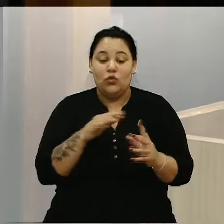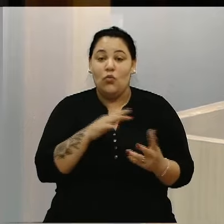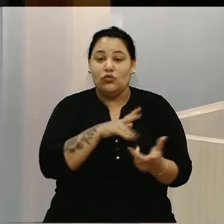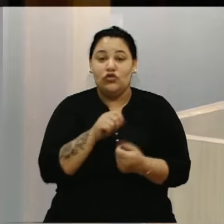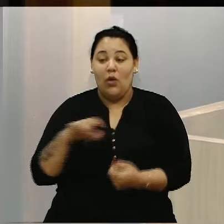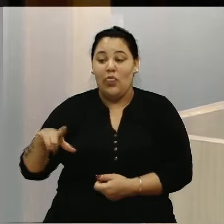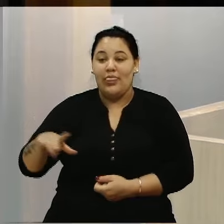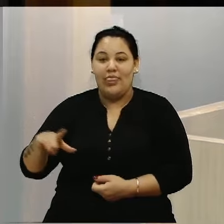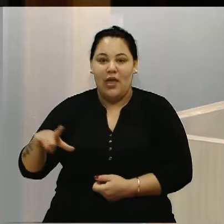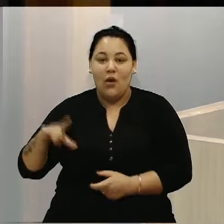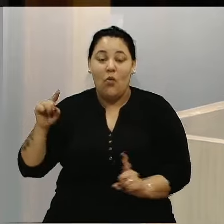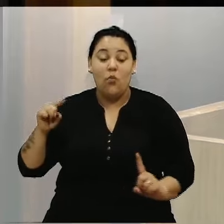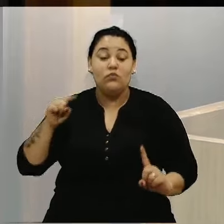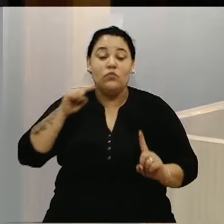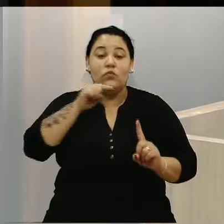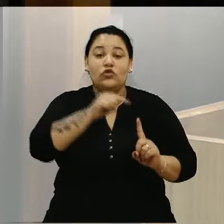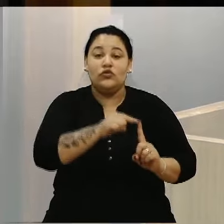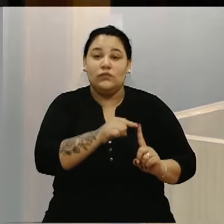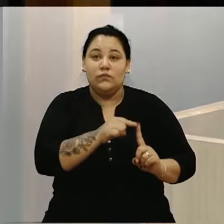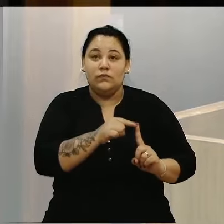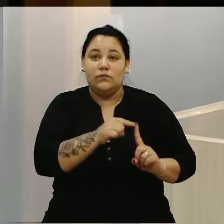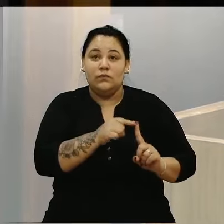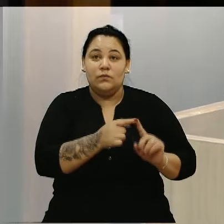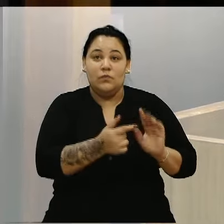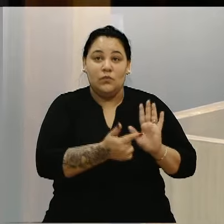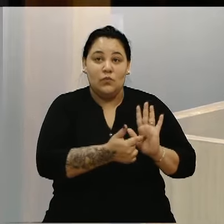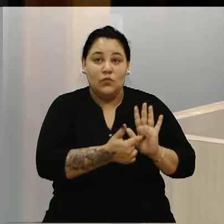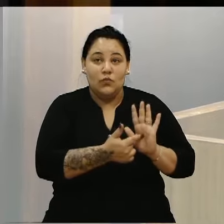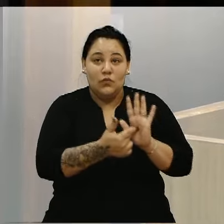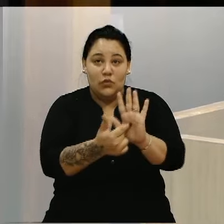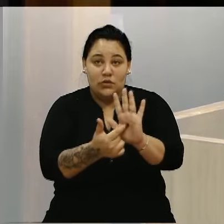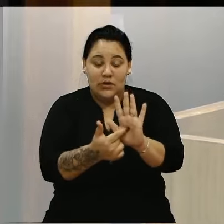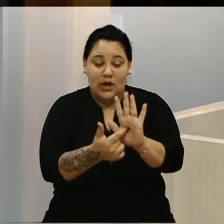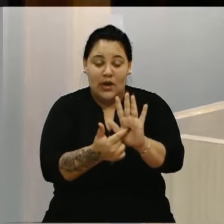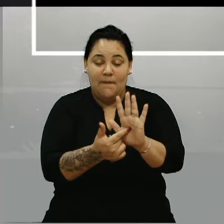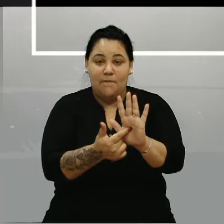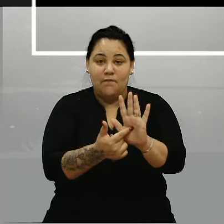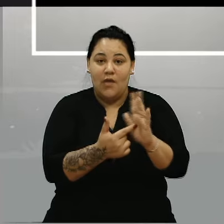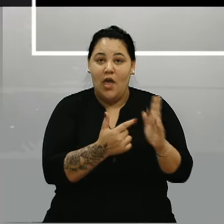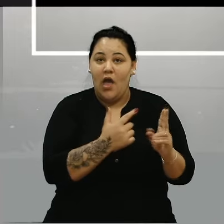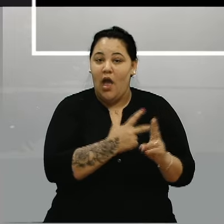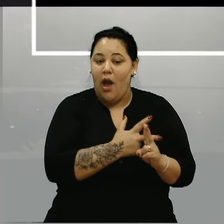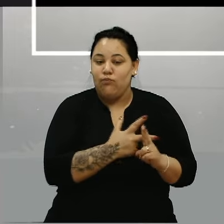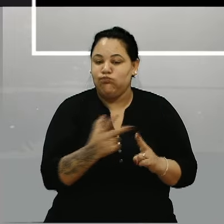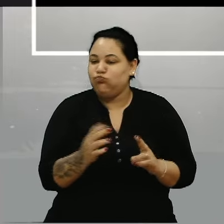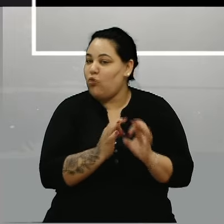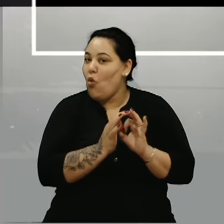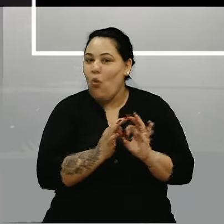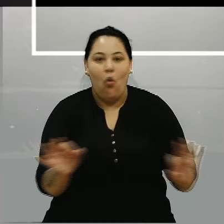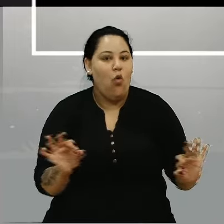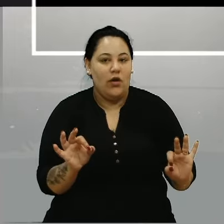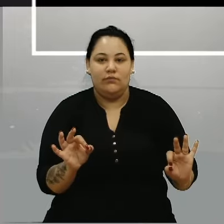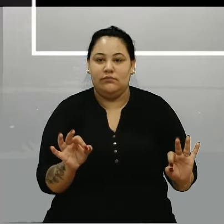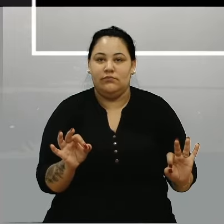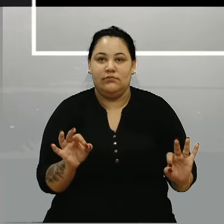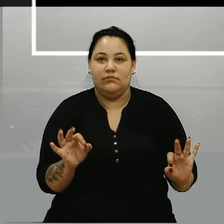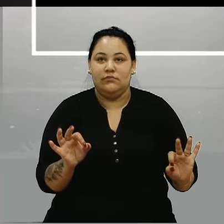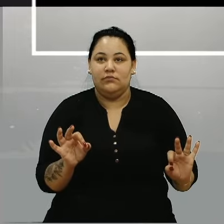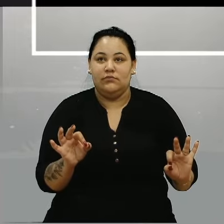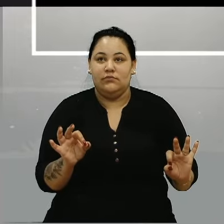objetivo Trazer a cura Para uma geração Que sofre hoje De ansiedade